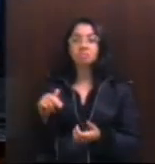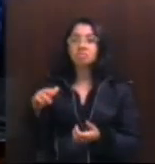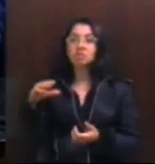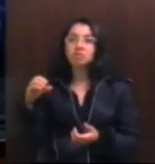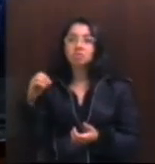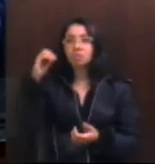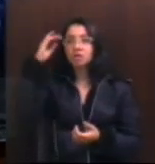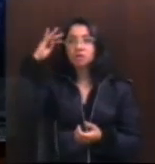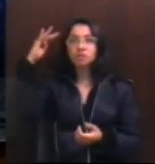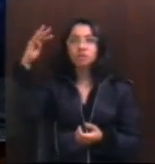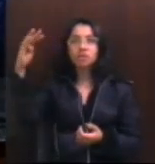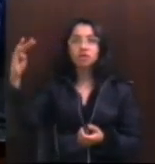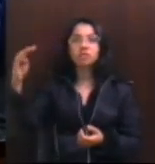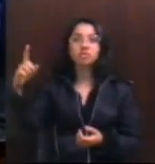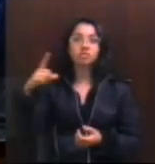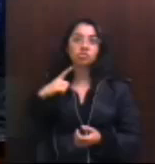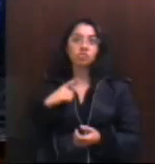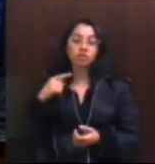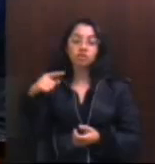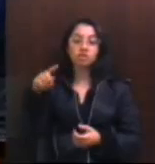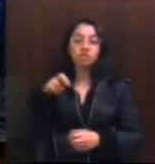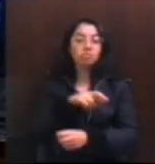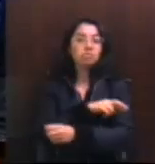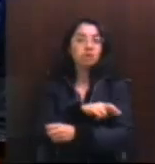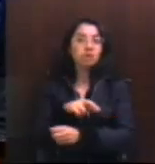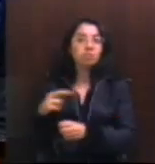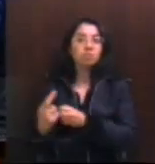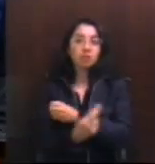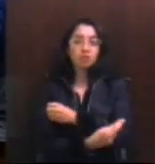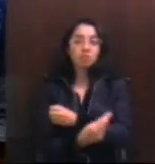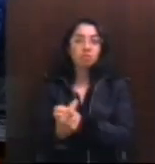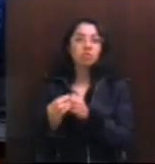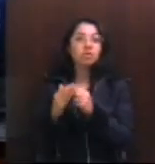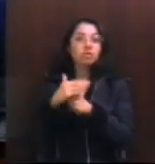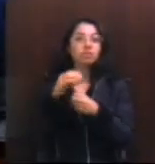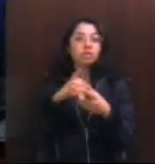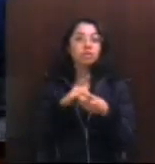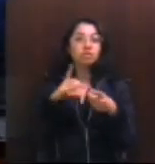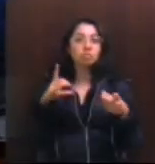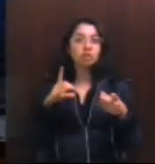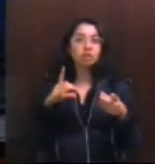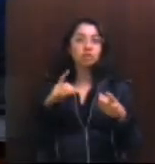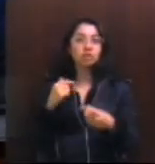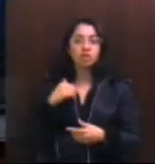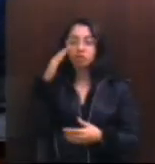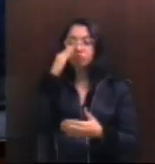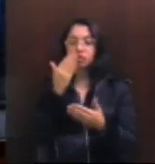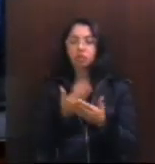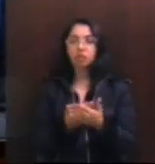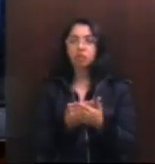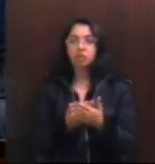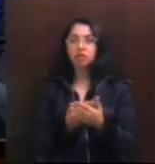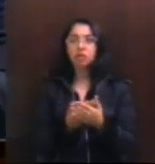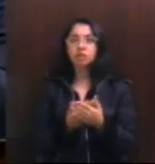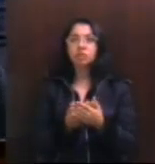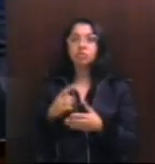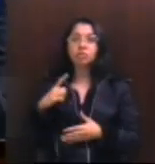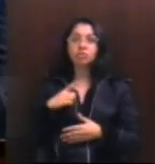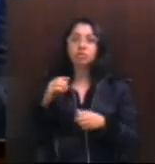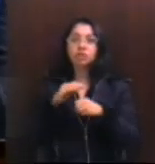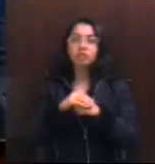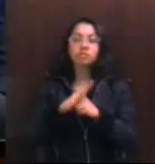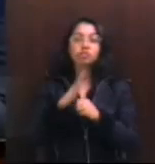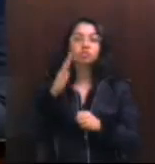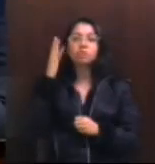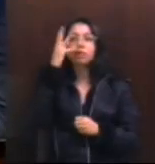sonhassem que tivessem que ir para a rua defender a democracia. E eu creio que talvez o que houve de mais